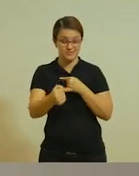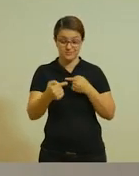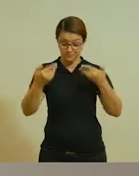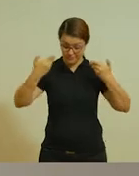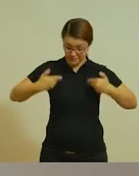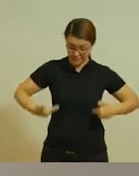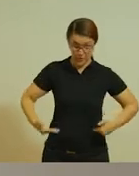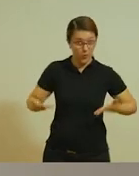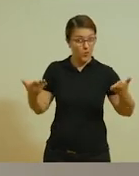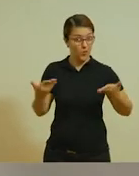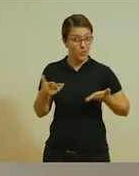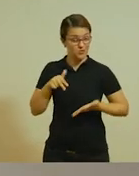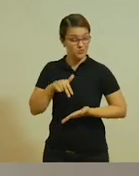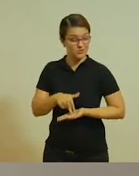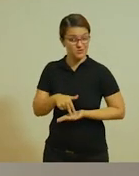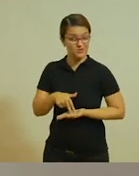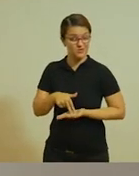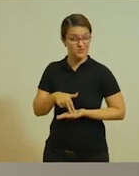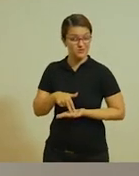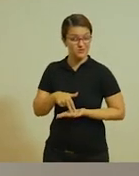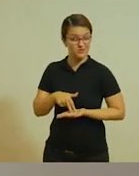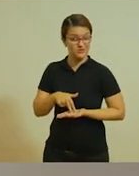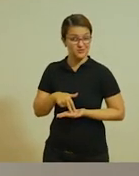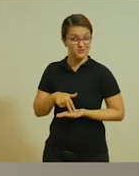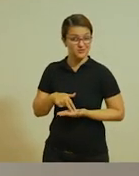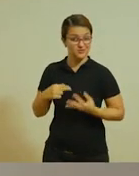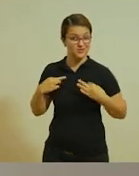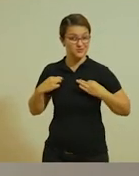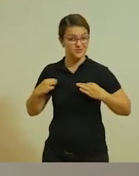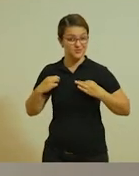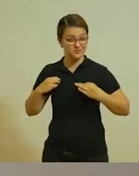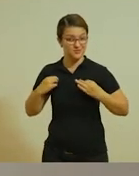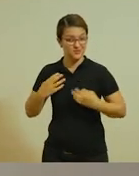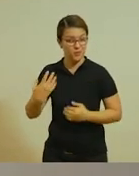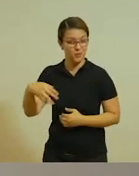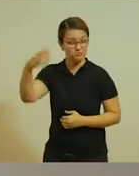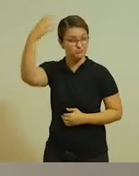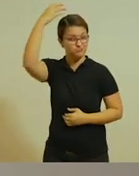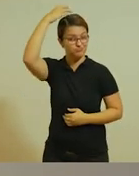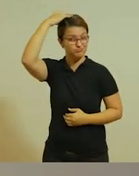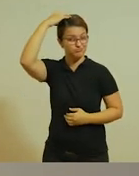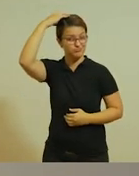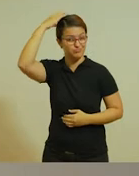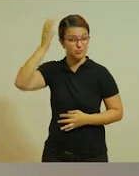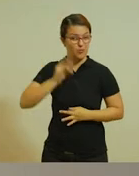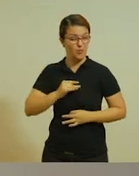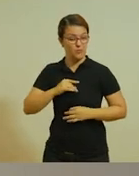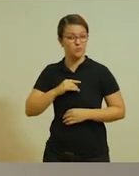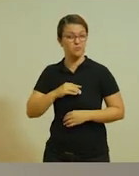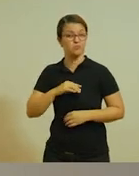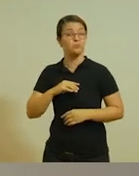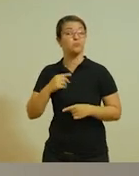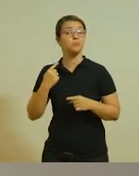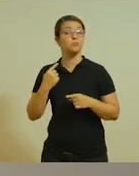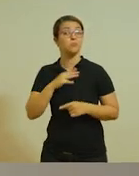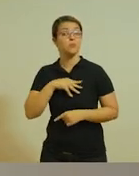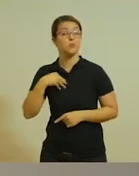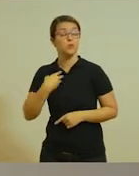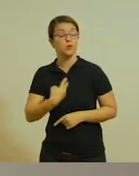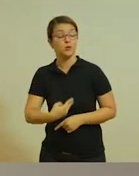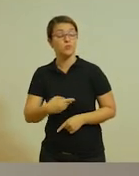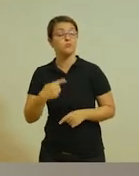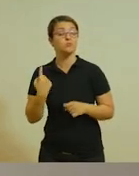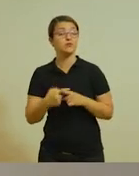Está vendo como eu estou hoje? Eu estou aqui caracterizado como um caipira. Por quê? Porque é a semana de festa junina,